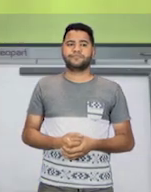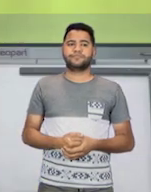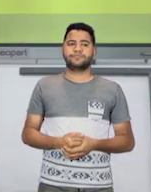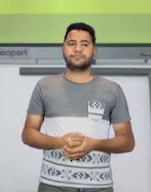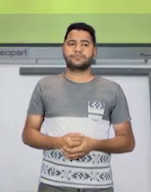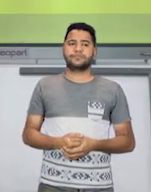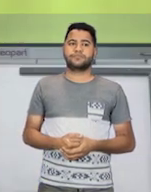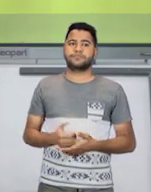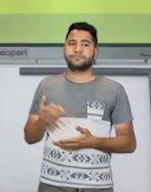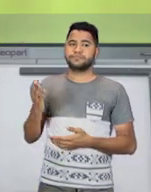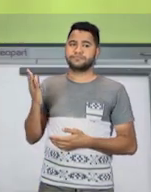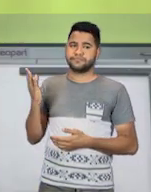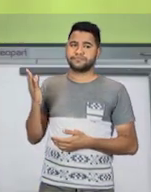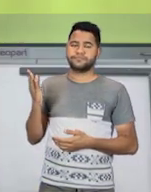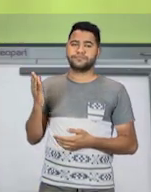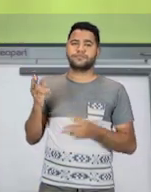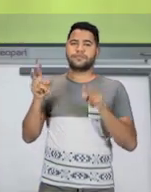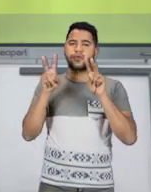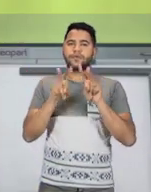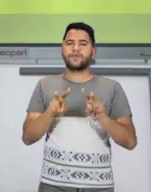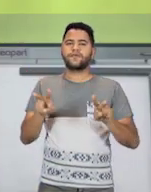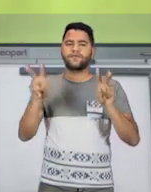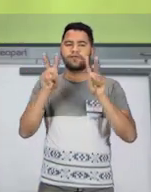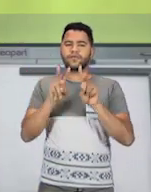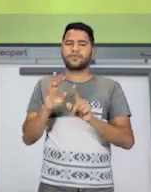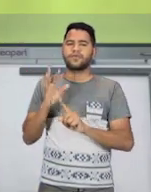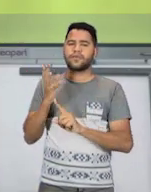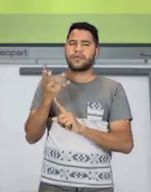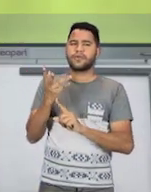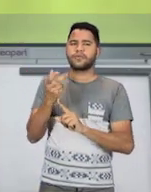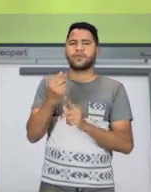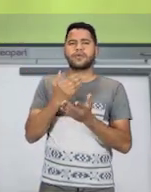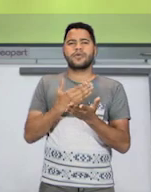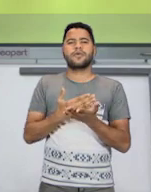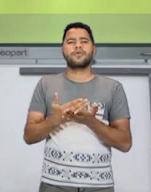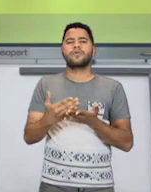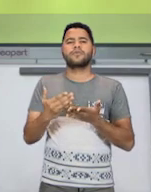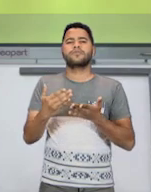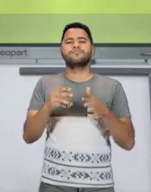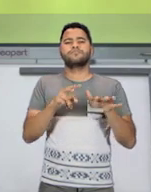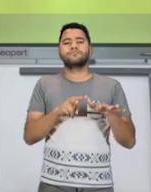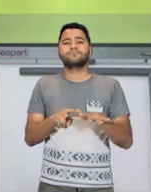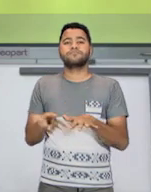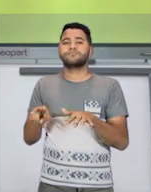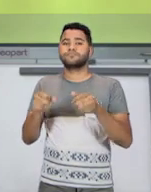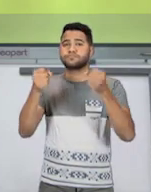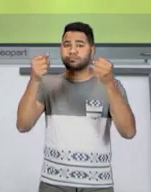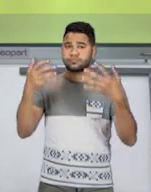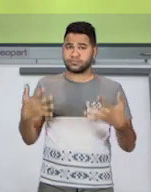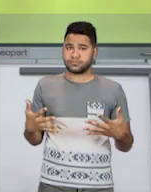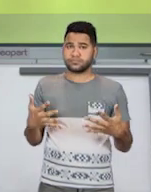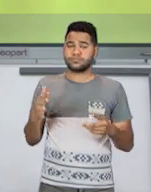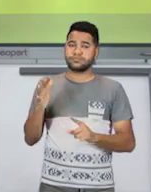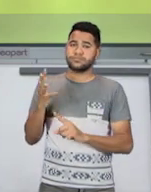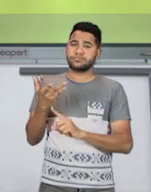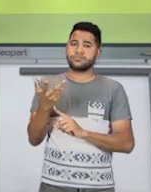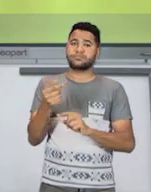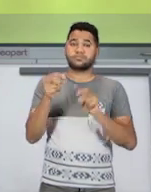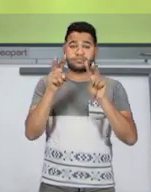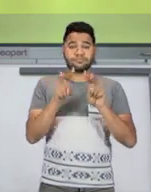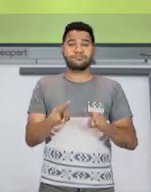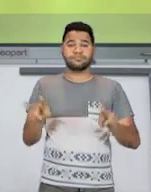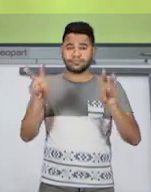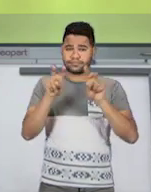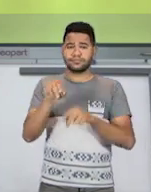Visual Arts. Então, vamos começar essa semana falando sobre as artes visuais. Sim,